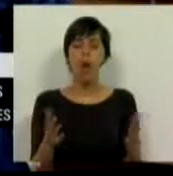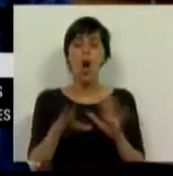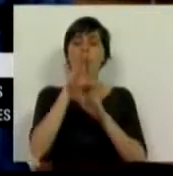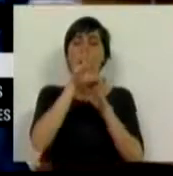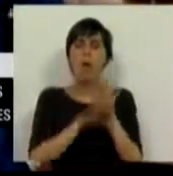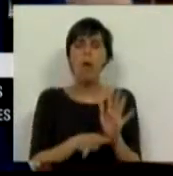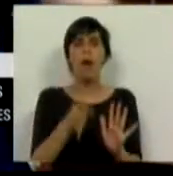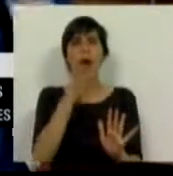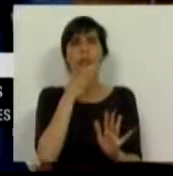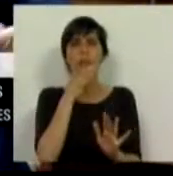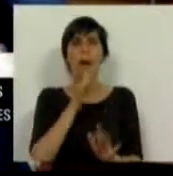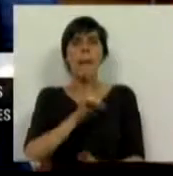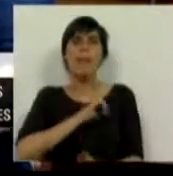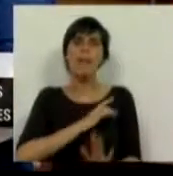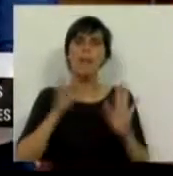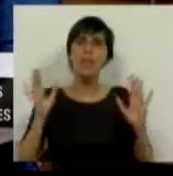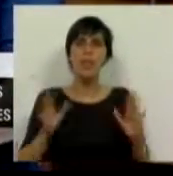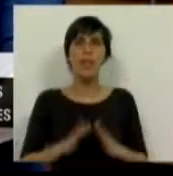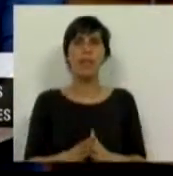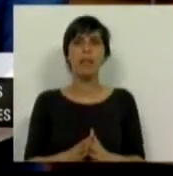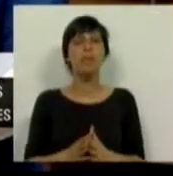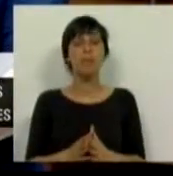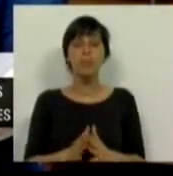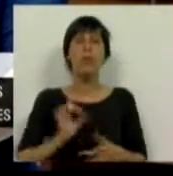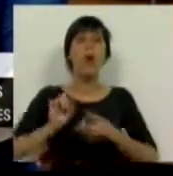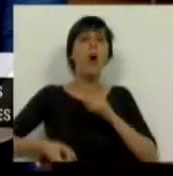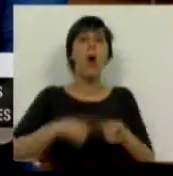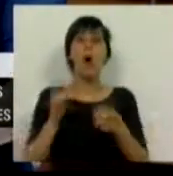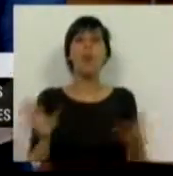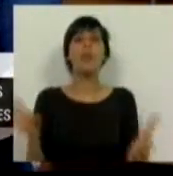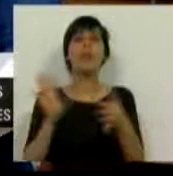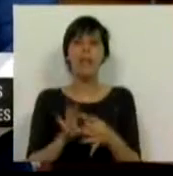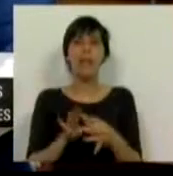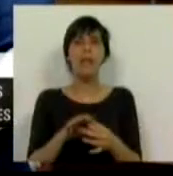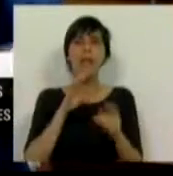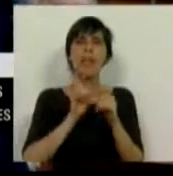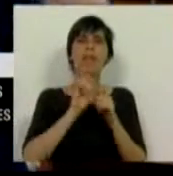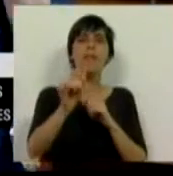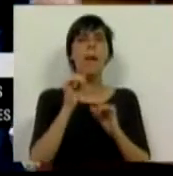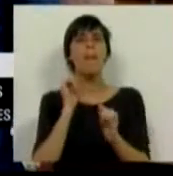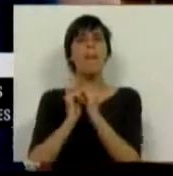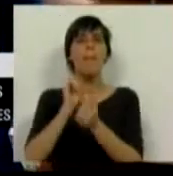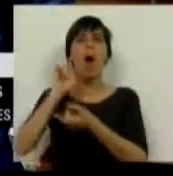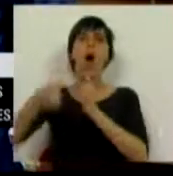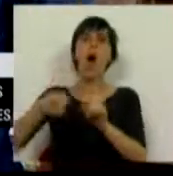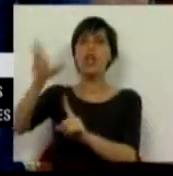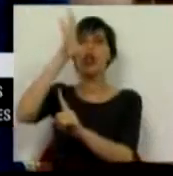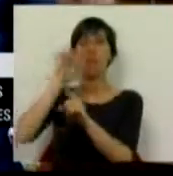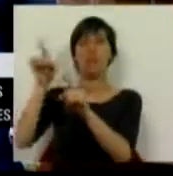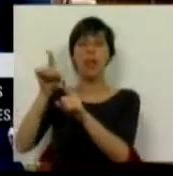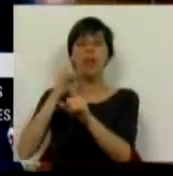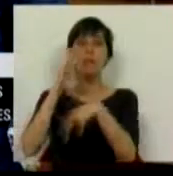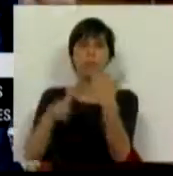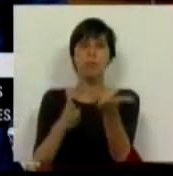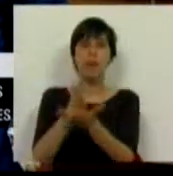condições de privacidade. E com aquilo que tem a ver com a definição do papel do Estado na